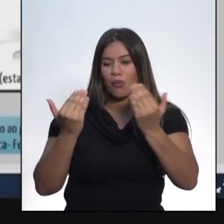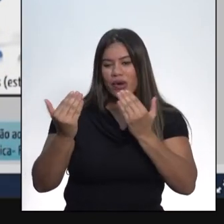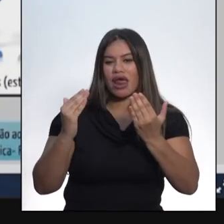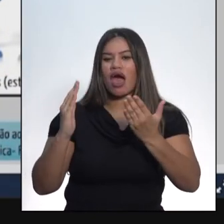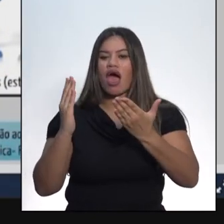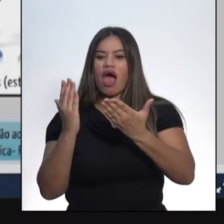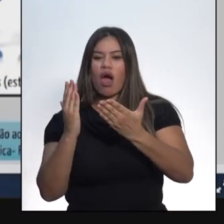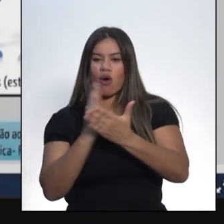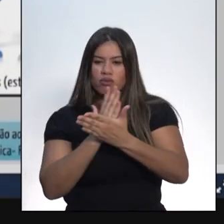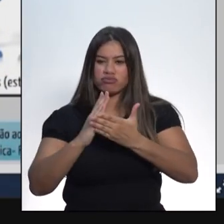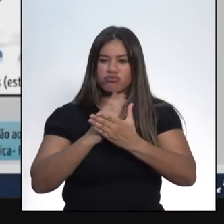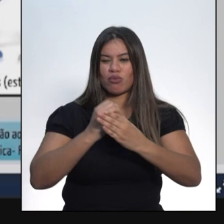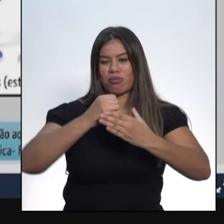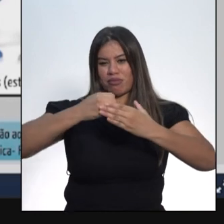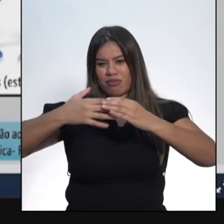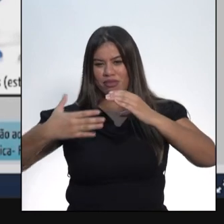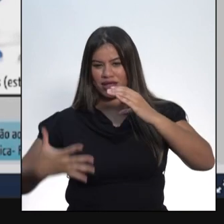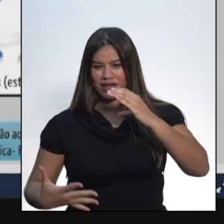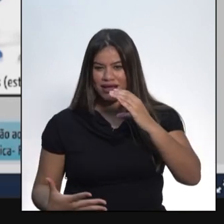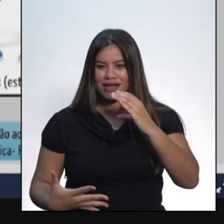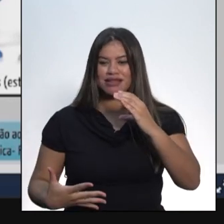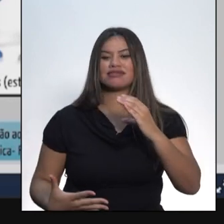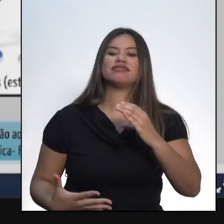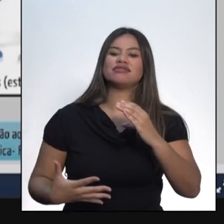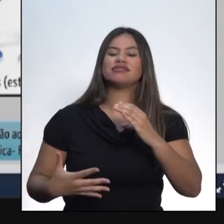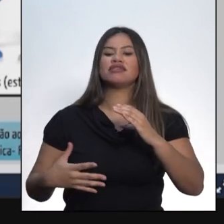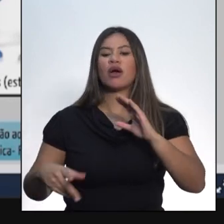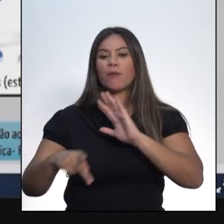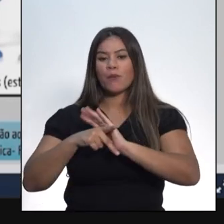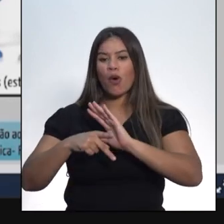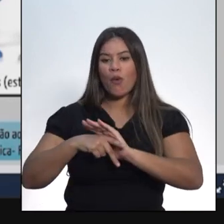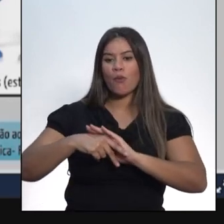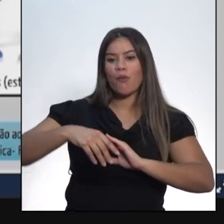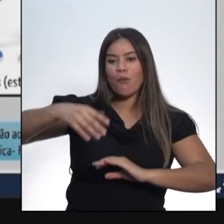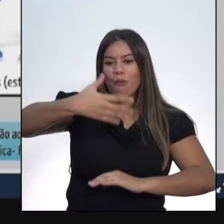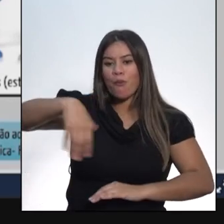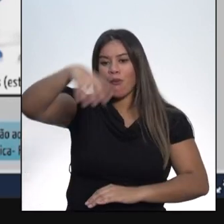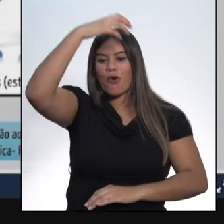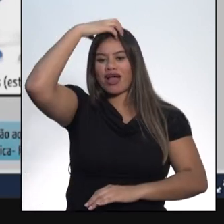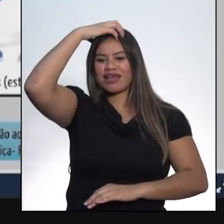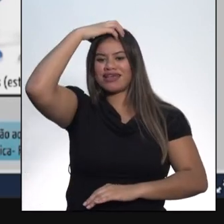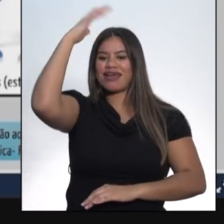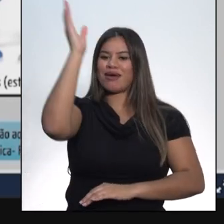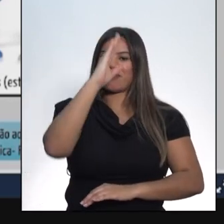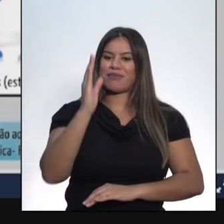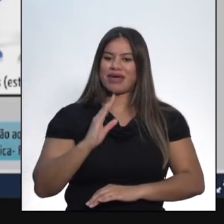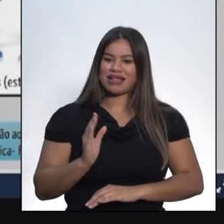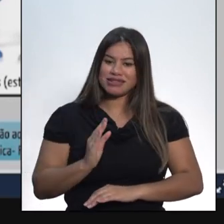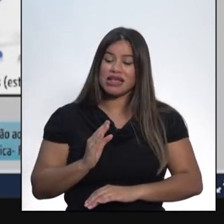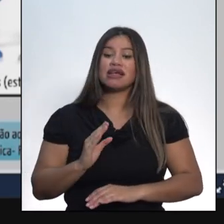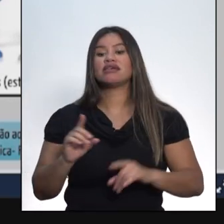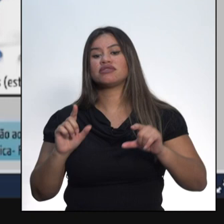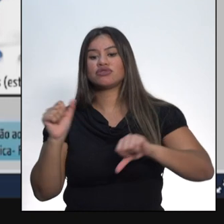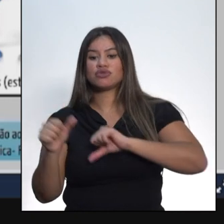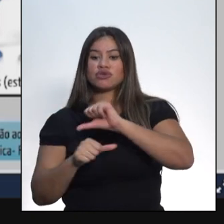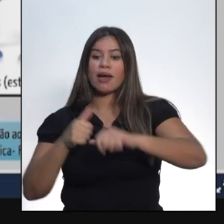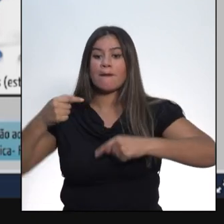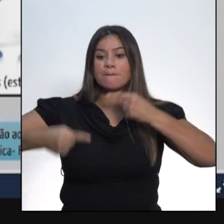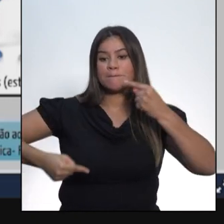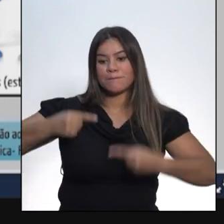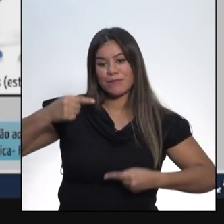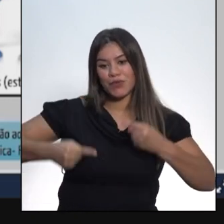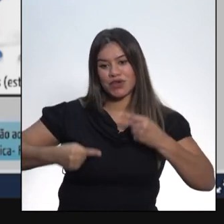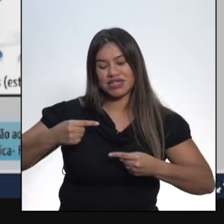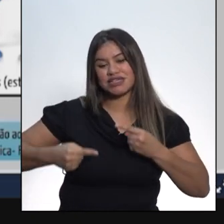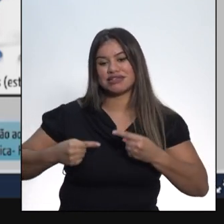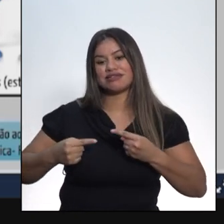características da monarquia brasileira com as novas práticas de organização política trazidas pelo governo